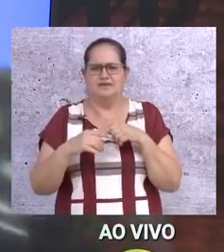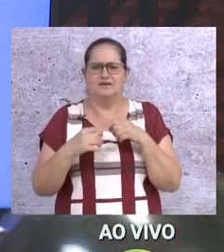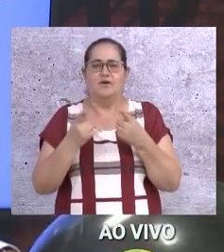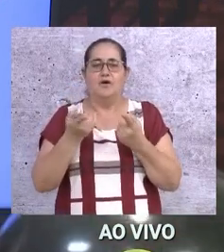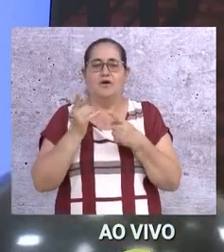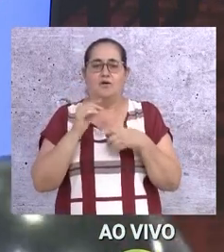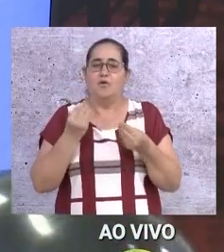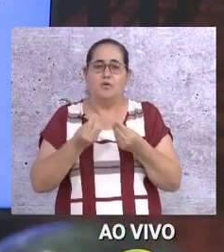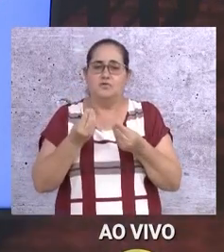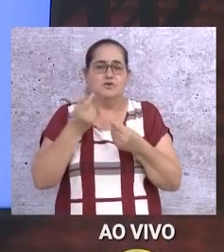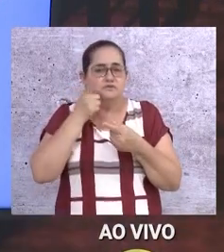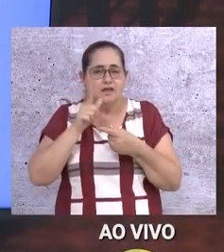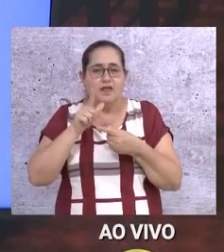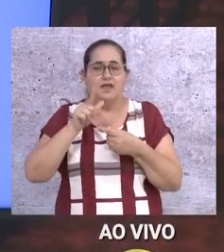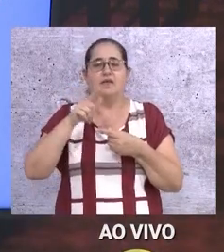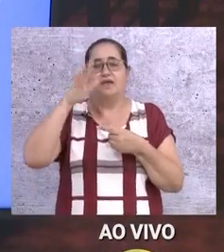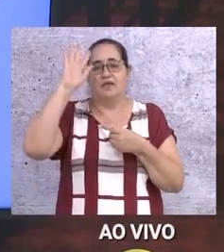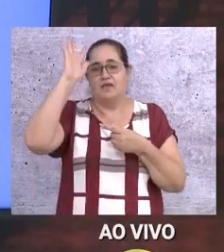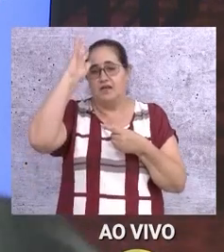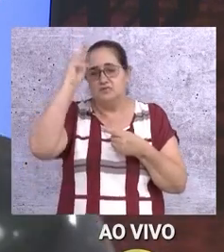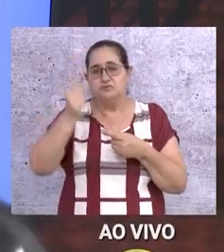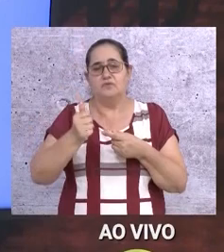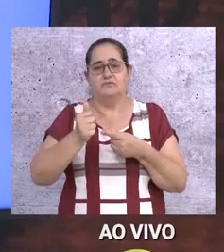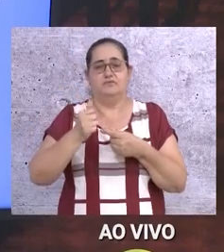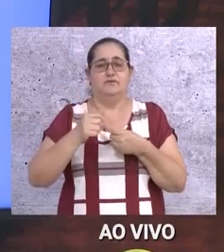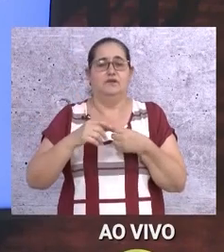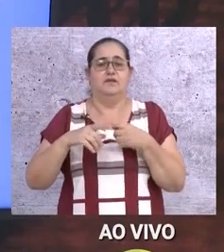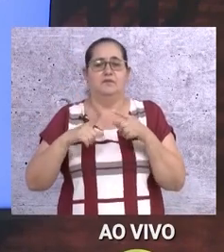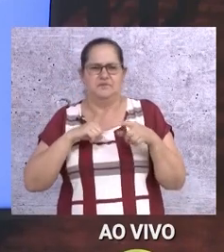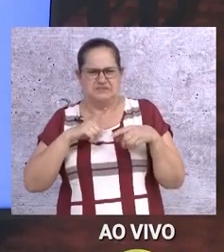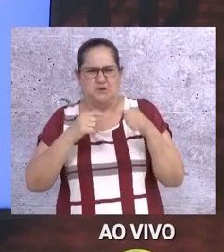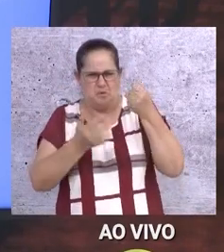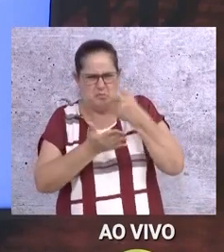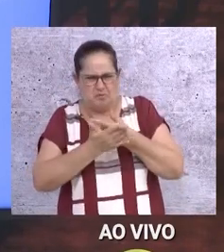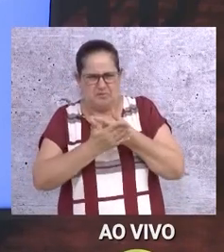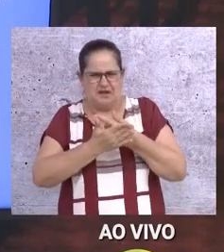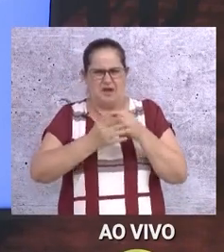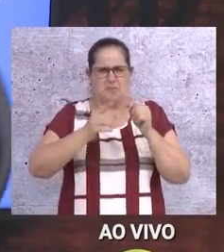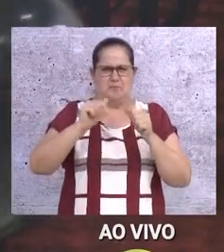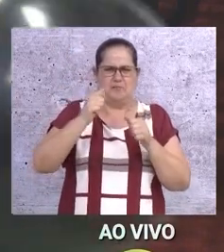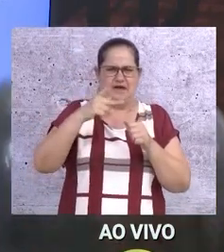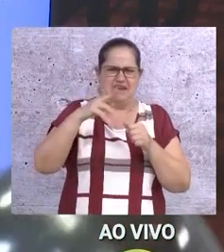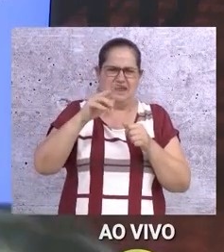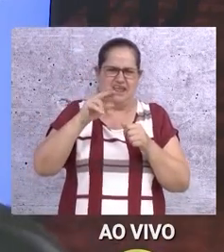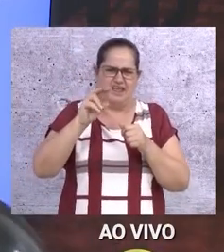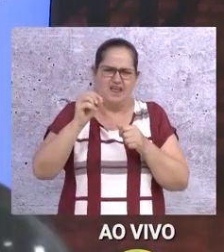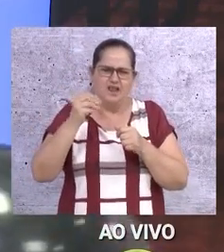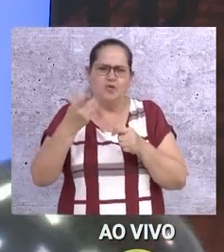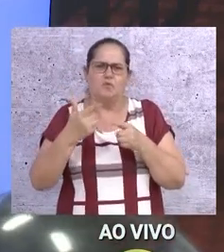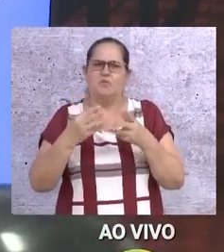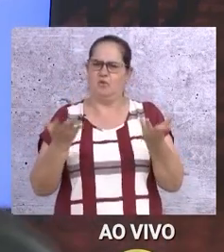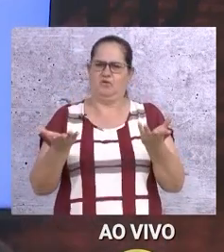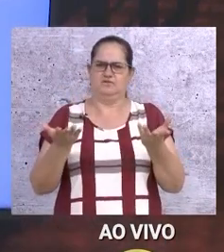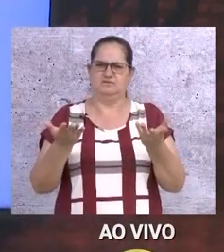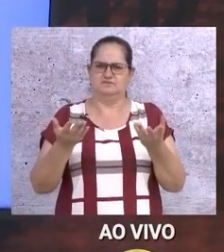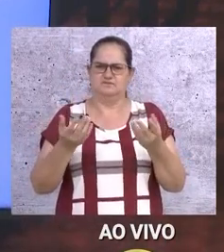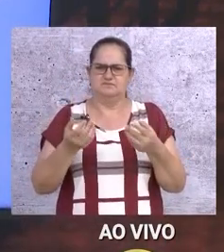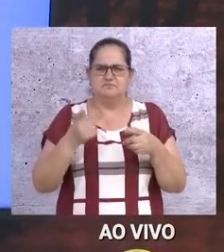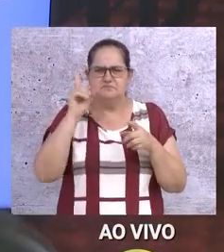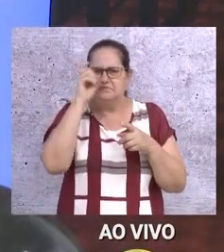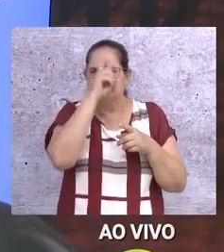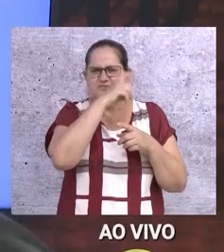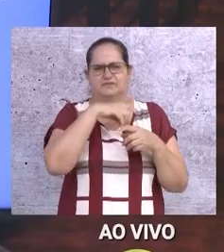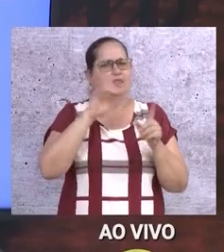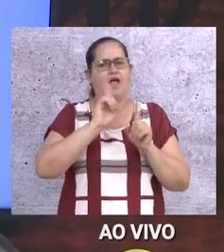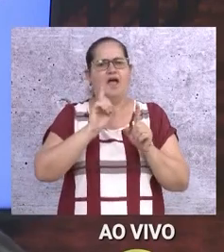Está aí uma solução, exemplo. Que aí tem que ter um aparelho, diz que na resolução, cria um aparelho. Pô, vamos descomplicar,